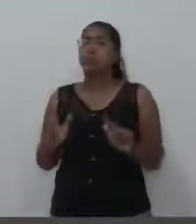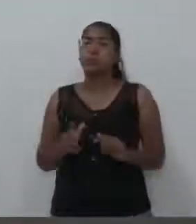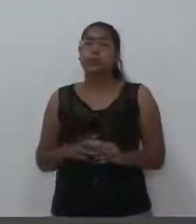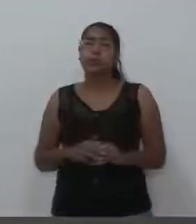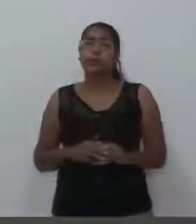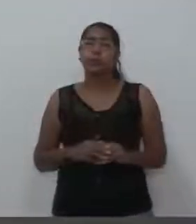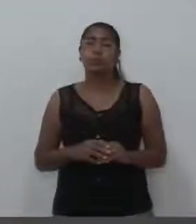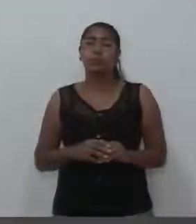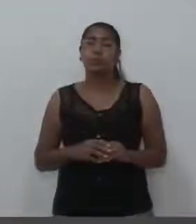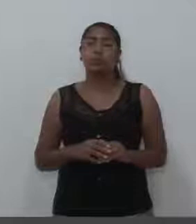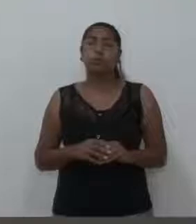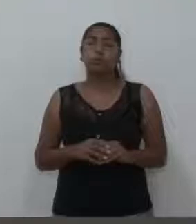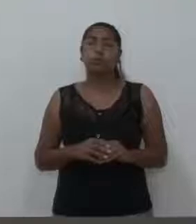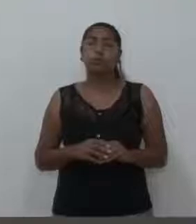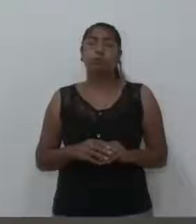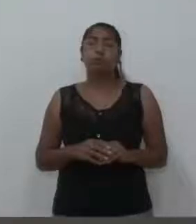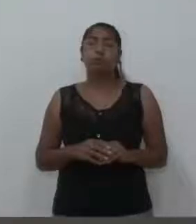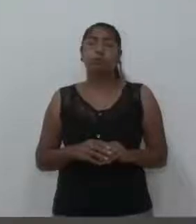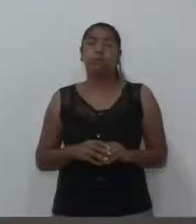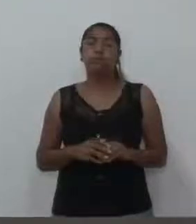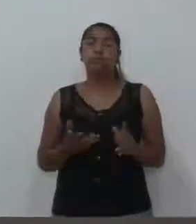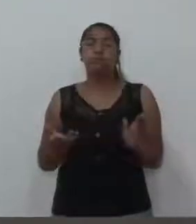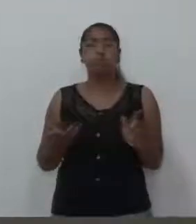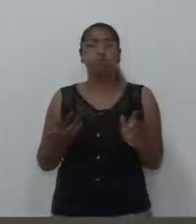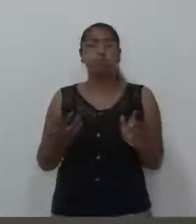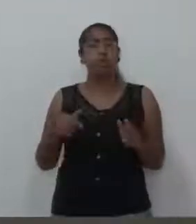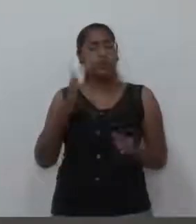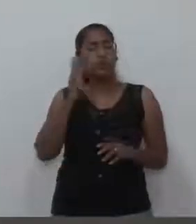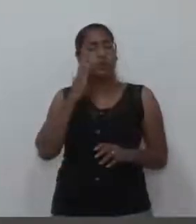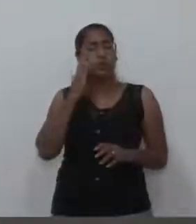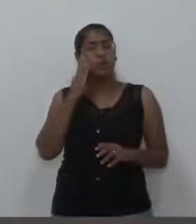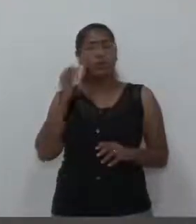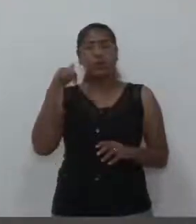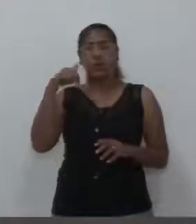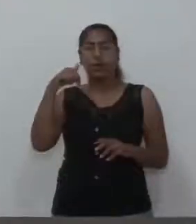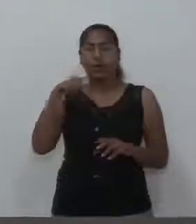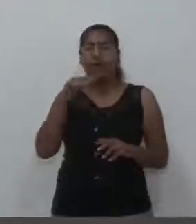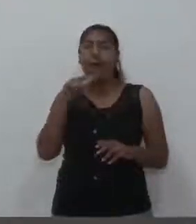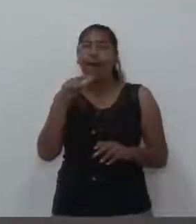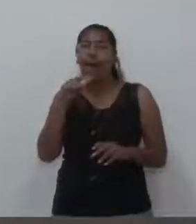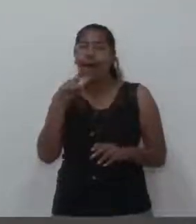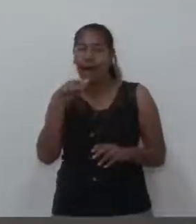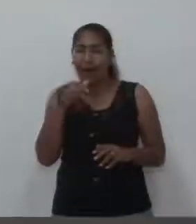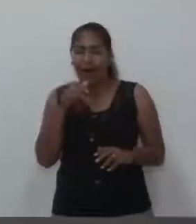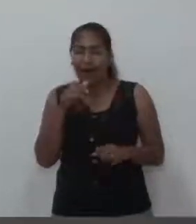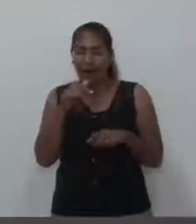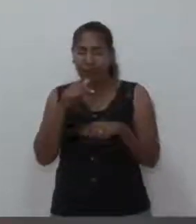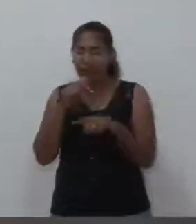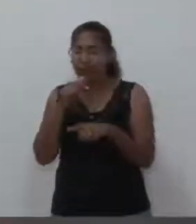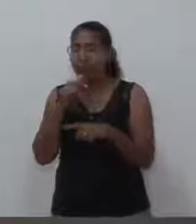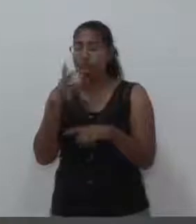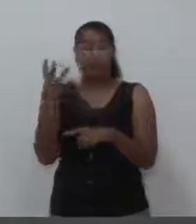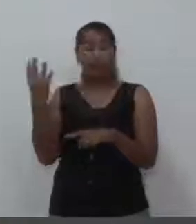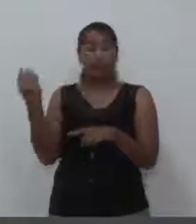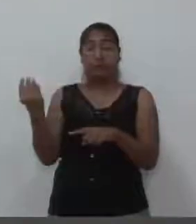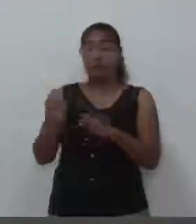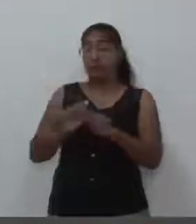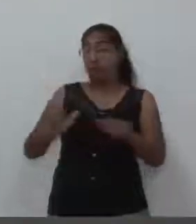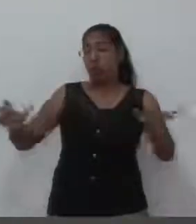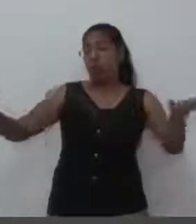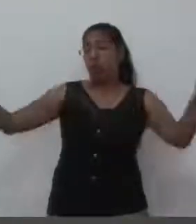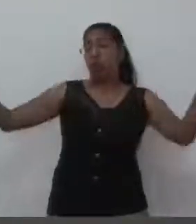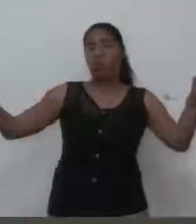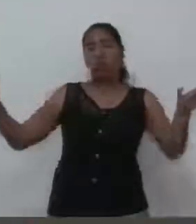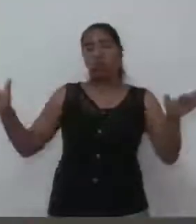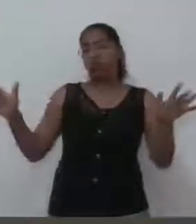A gente sabe que a água bruta em Vinhedo, se a gente não tem, em abundância, o que